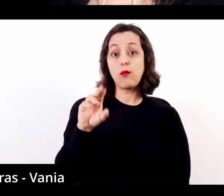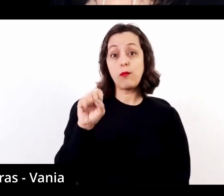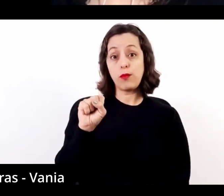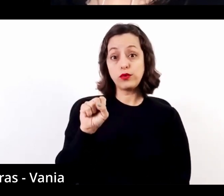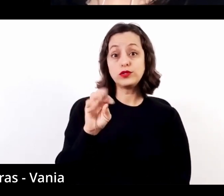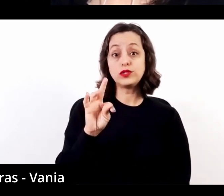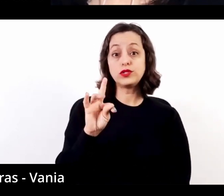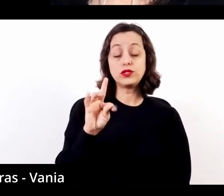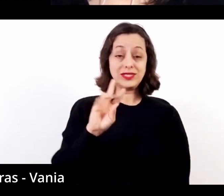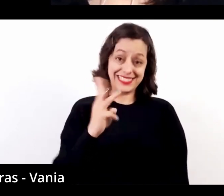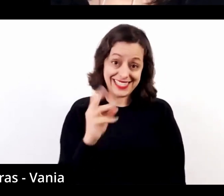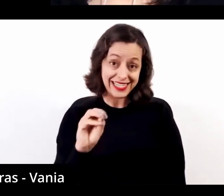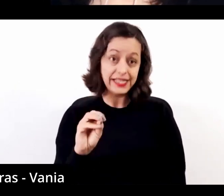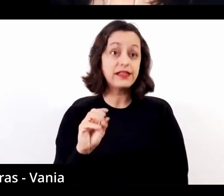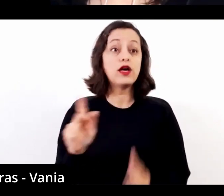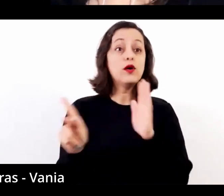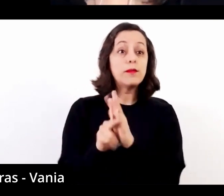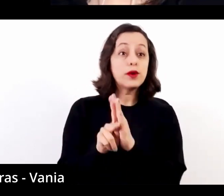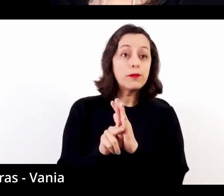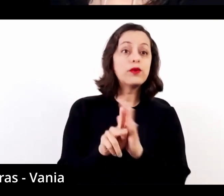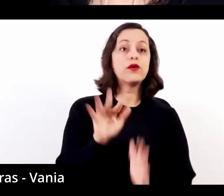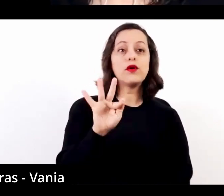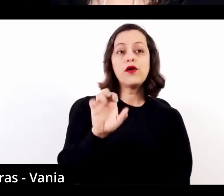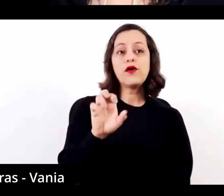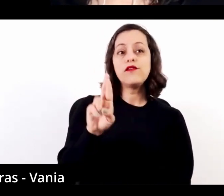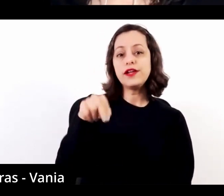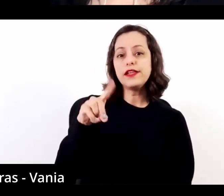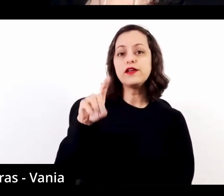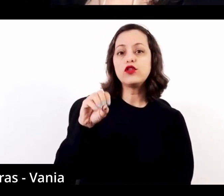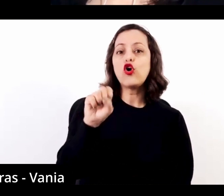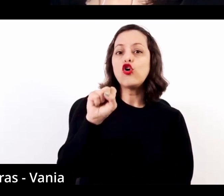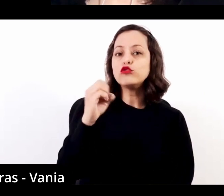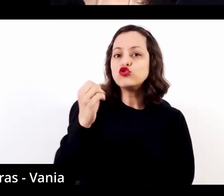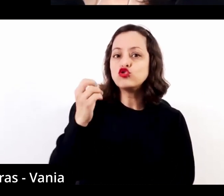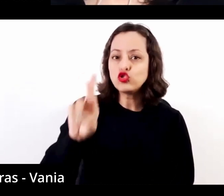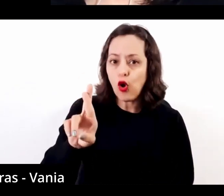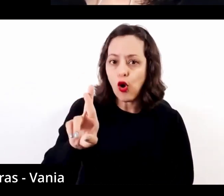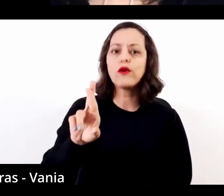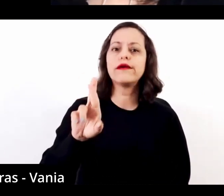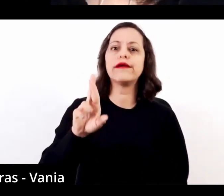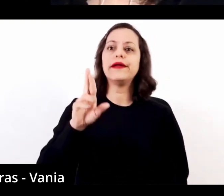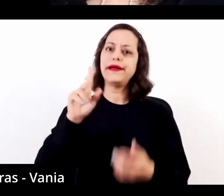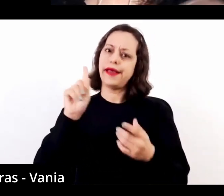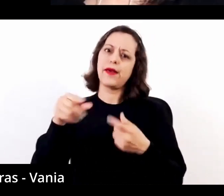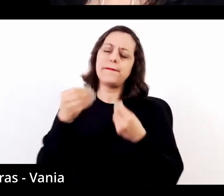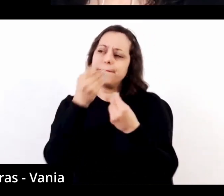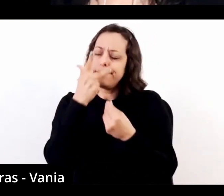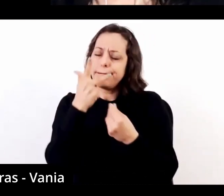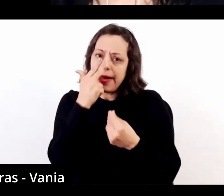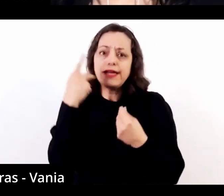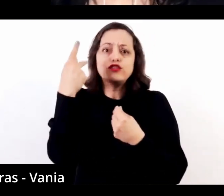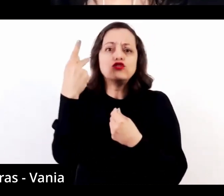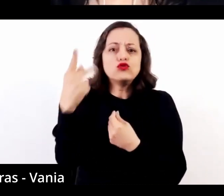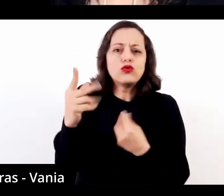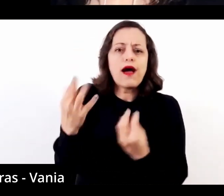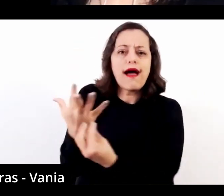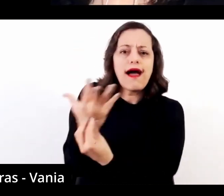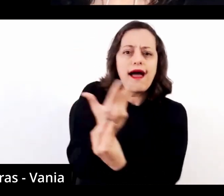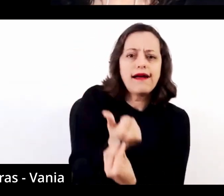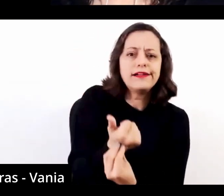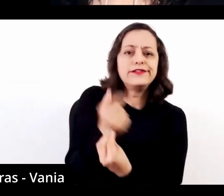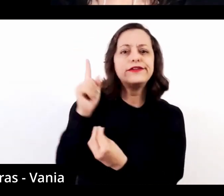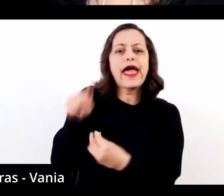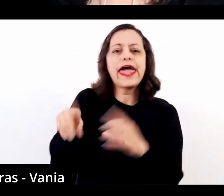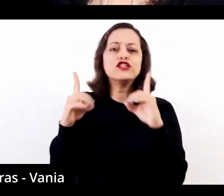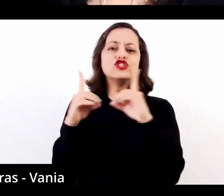Sor, que é uma referência, um compositor referência para o violão. Tanto porque ele deixou uma obra didática como